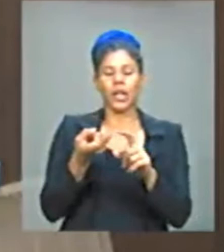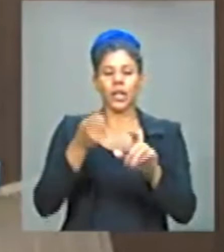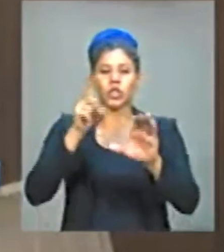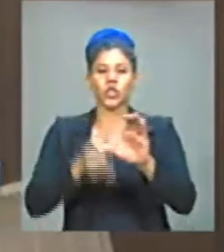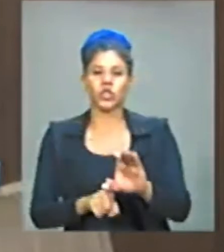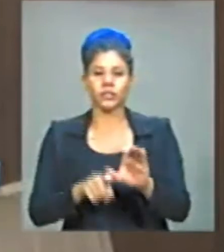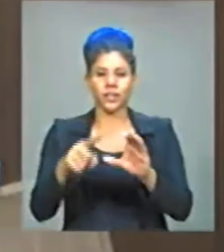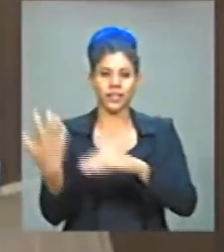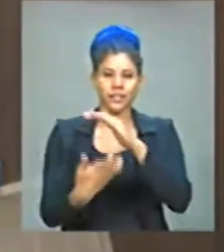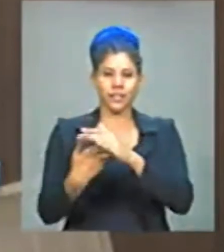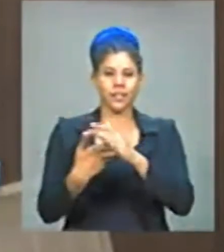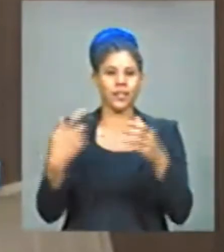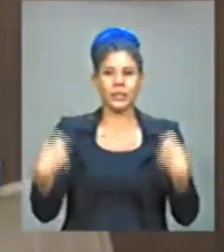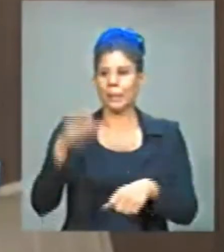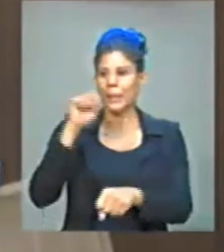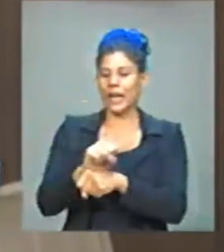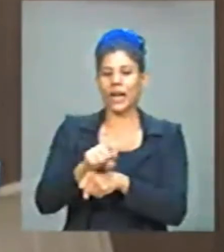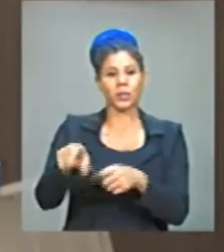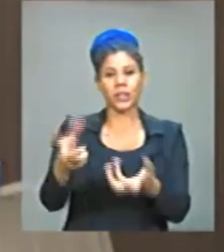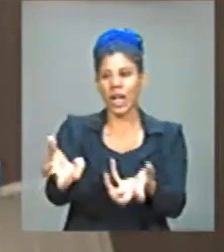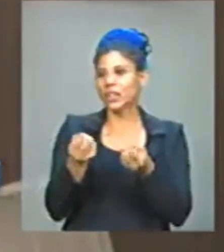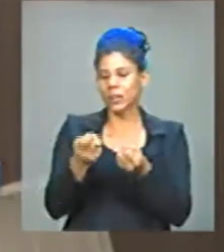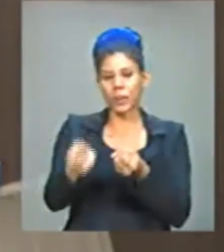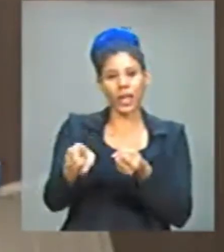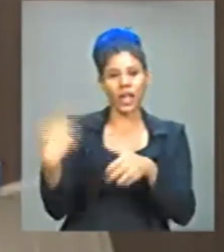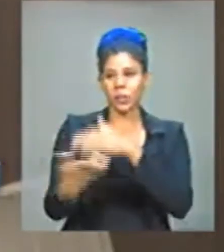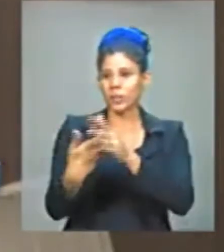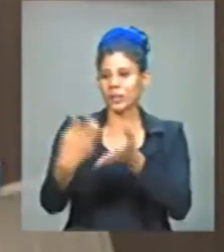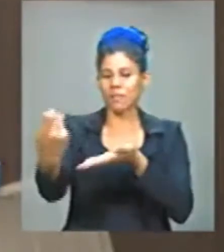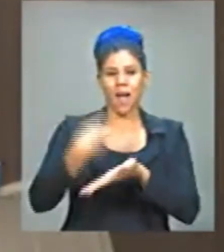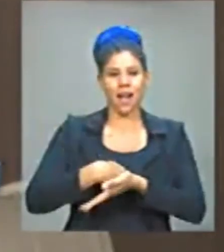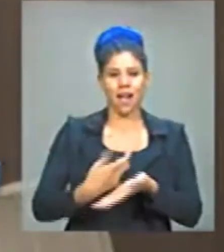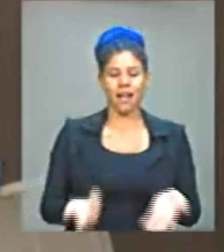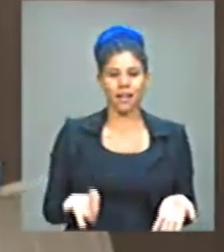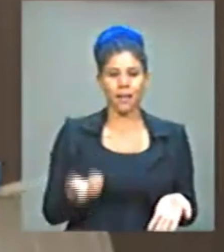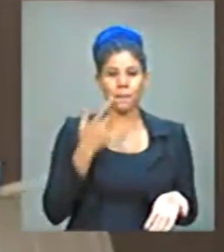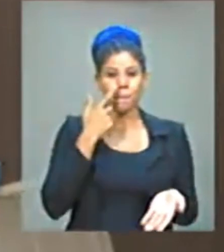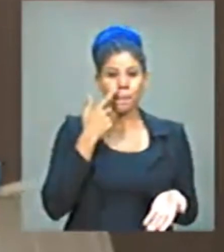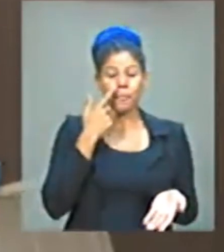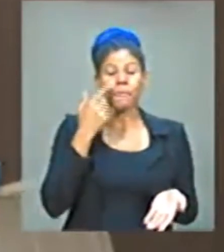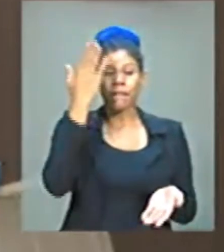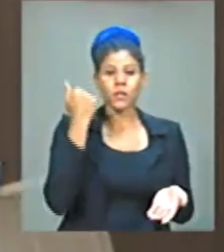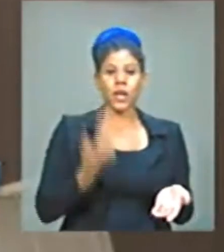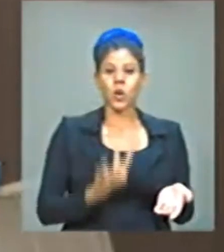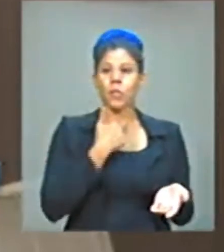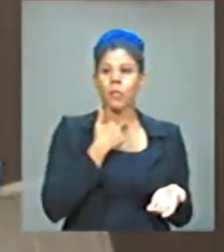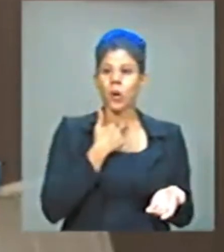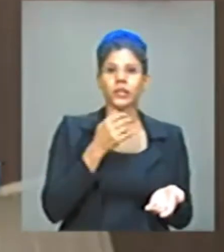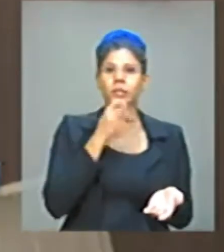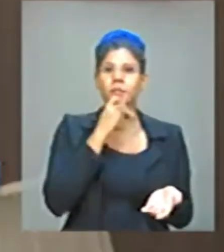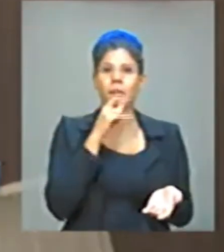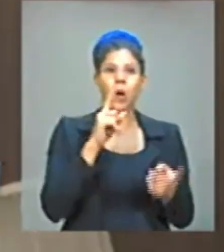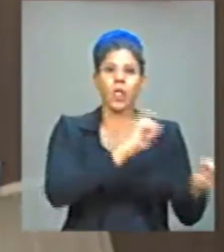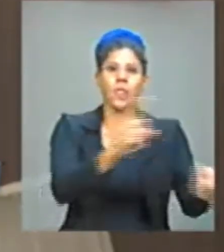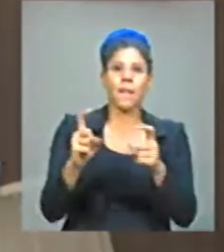projeto começou a tramitar hoje, para fazer o debate, mas eu sei que o debate não pode ser um debate de poucos parlamentares. Eu estou